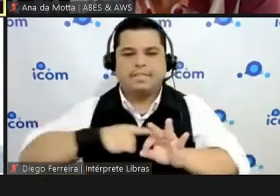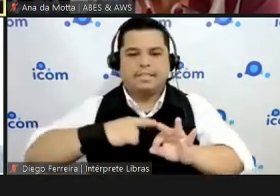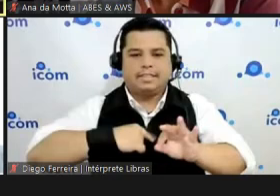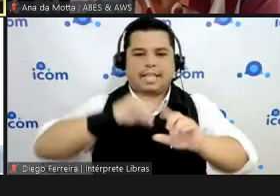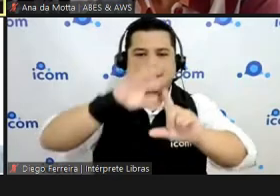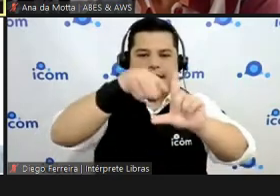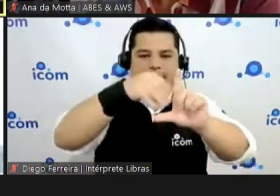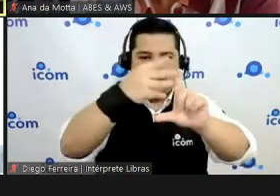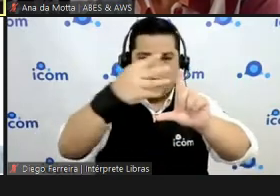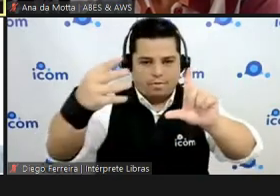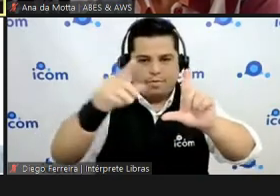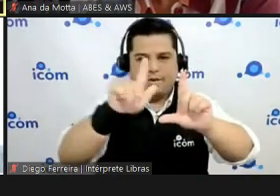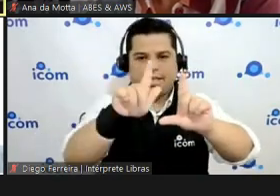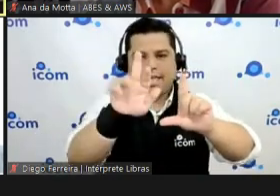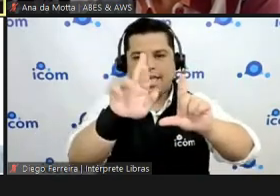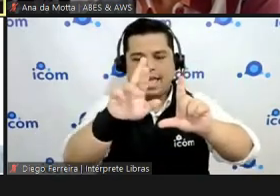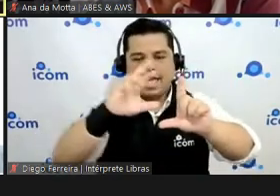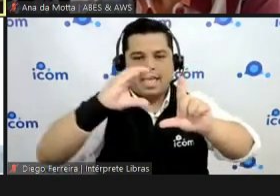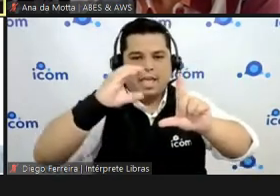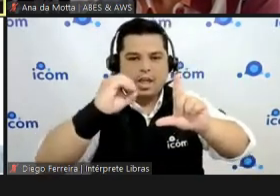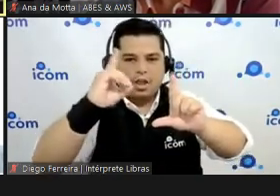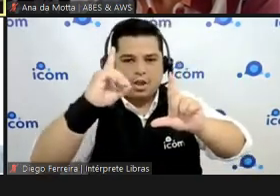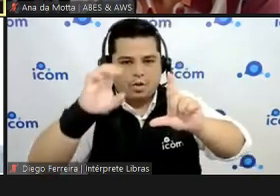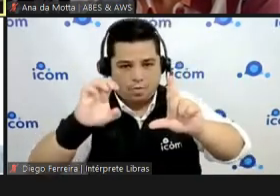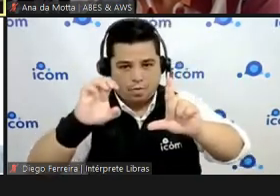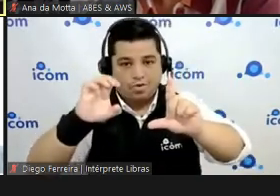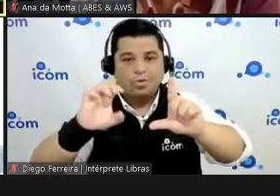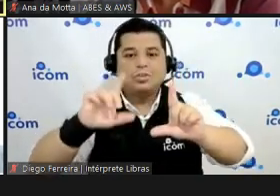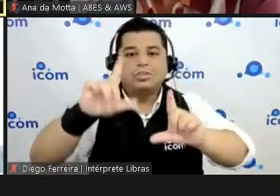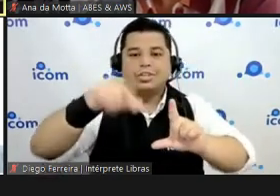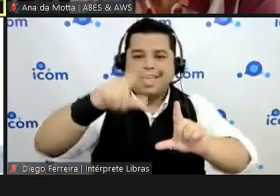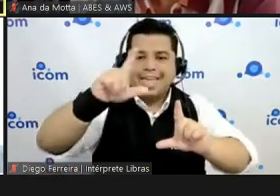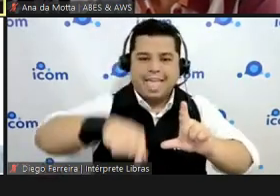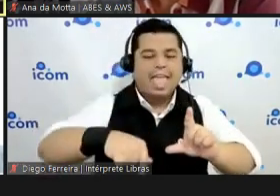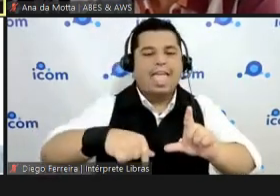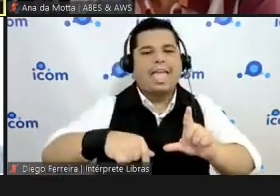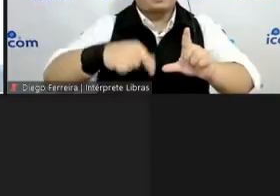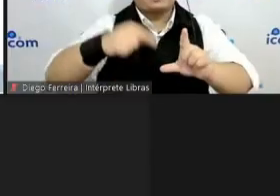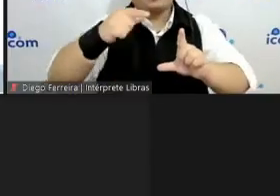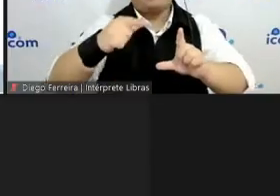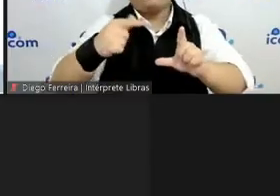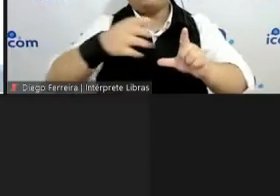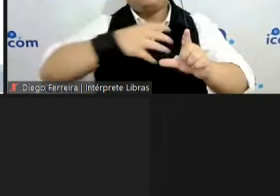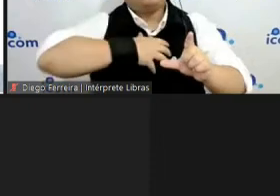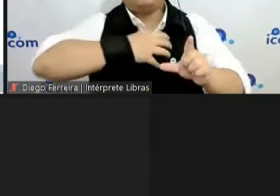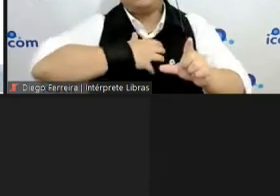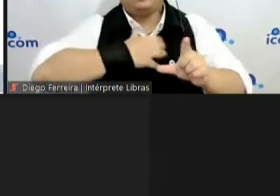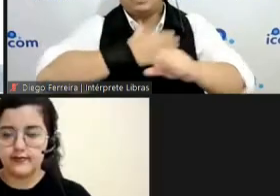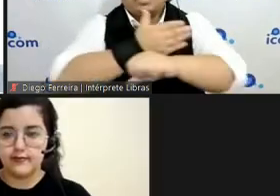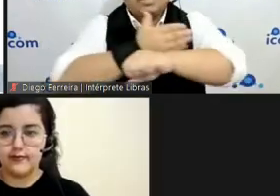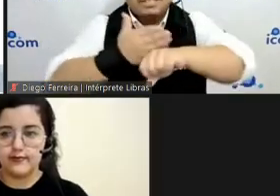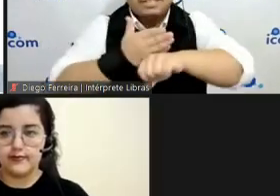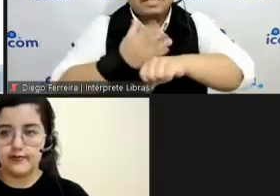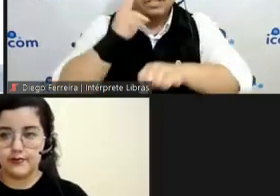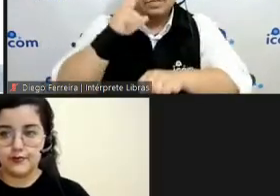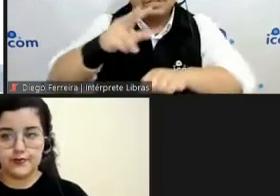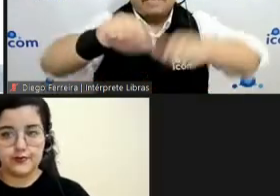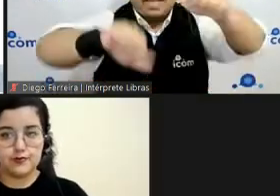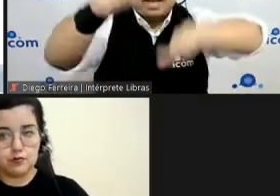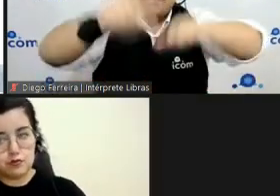os serviços de limpeza aqui no Ministério da Economia. Nada sai da central sem inovação tecnológica. Então,